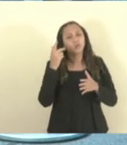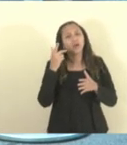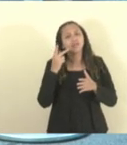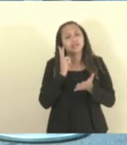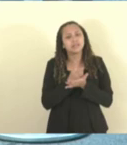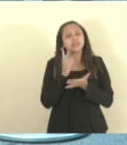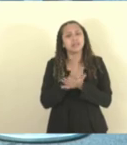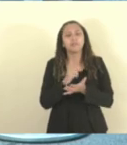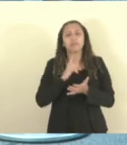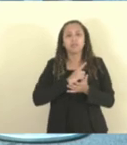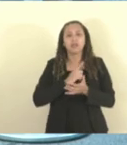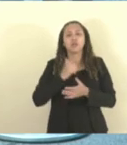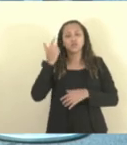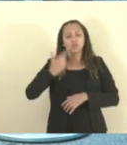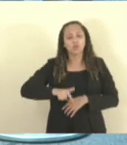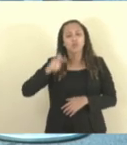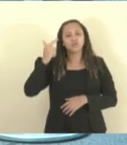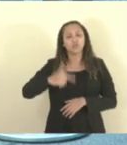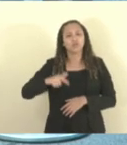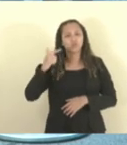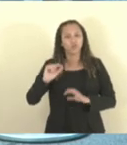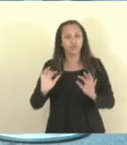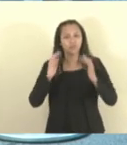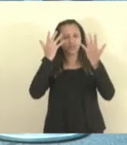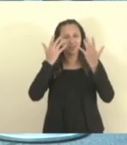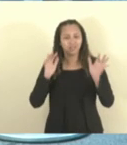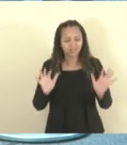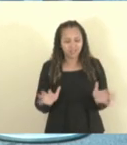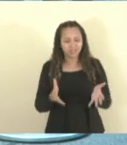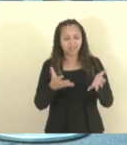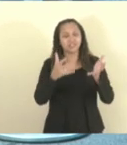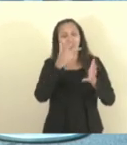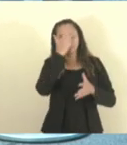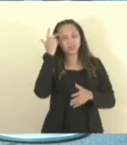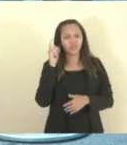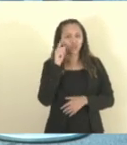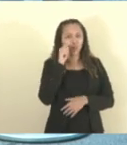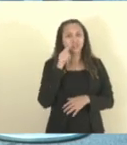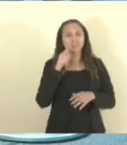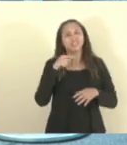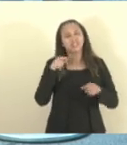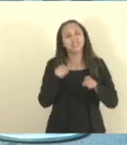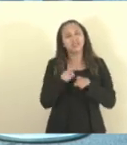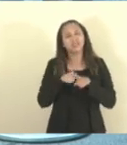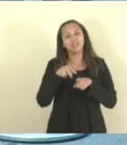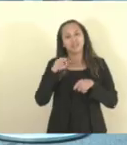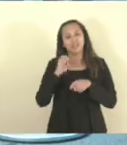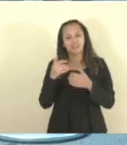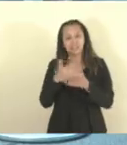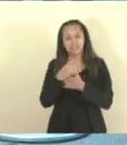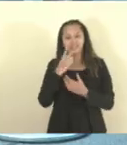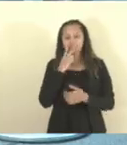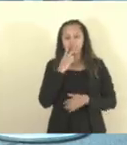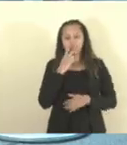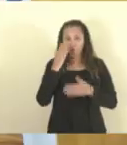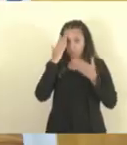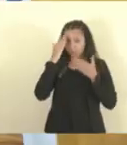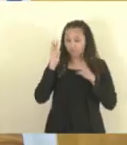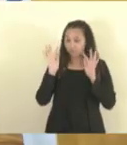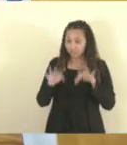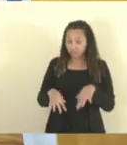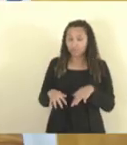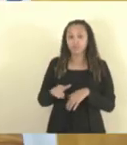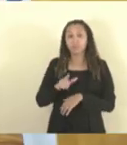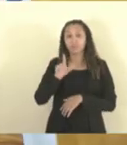evento, potencializando os empreendedores da grande goiabeira e também da cidade de Vitória. Obrigado, deputado Mazin, encerrando minha fala, Liquida